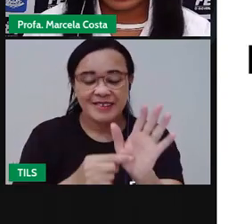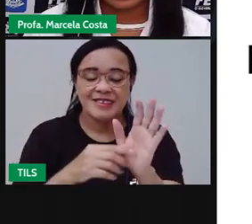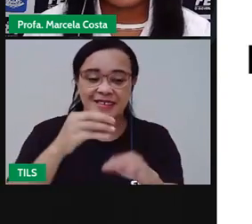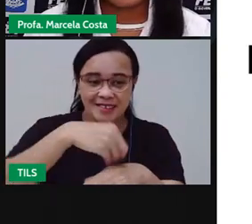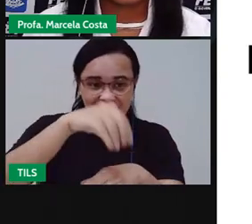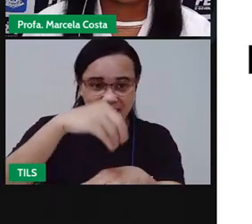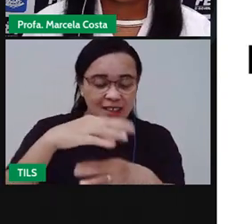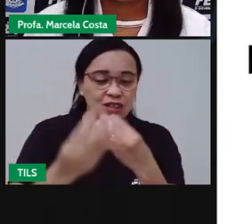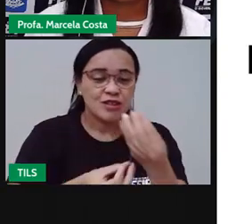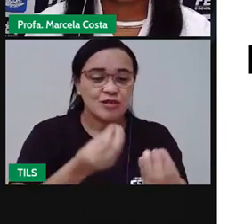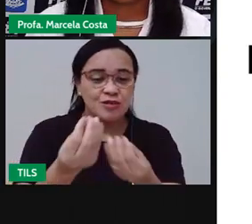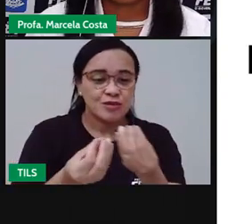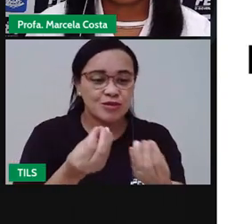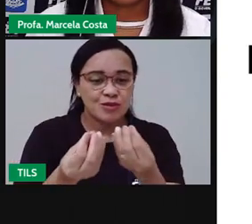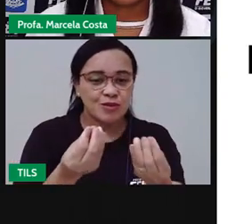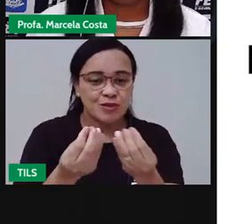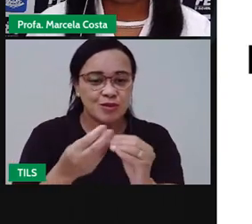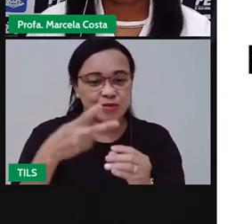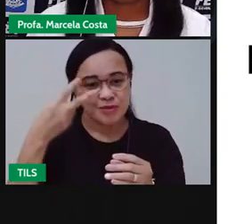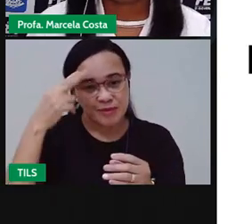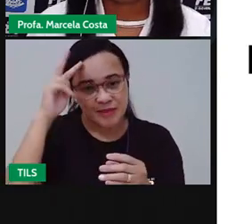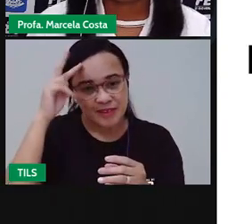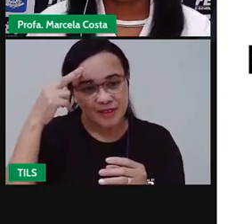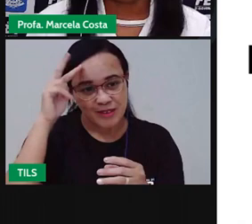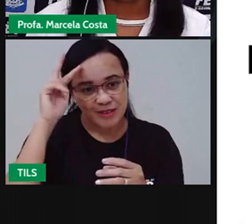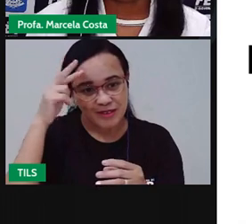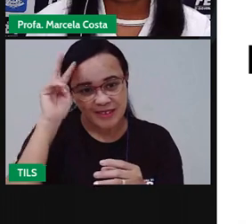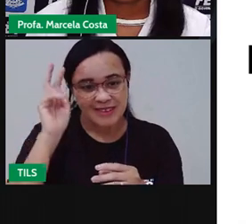vocês essa história aqui, ó.